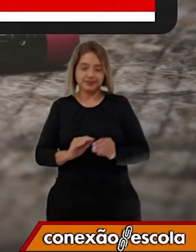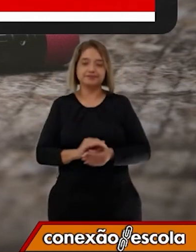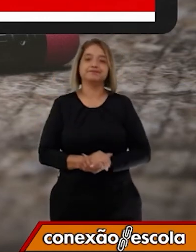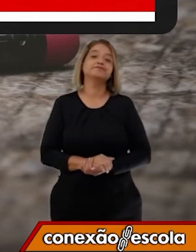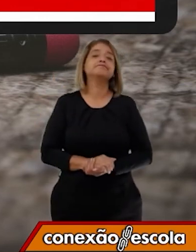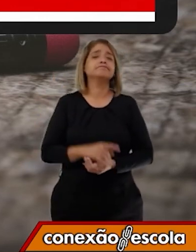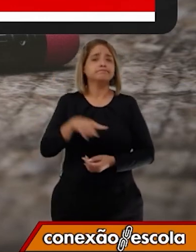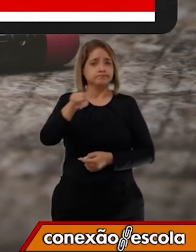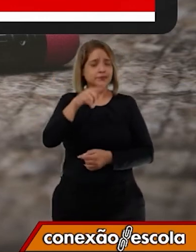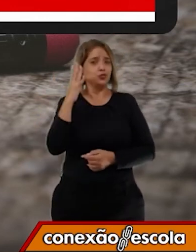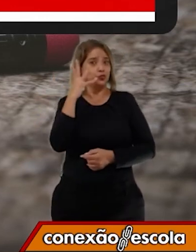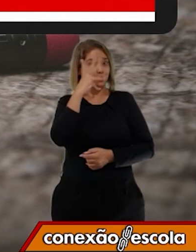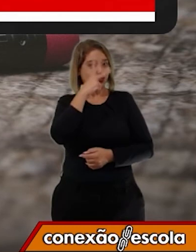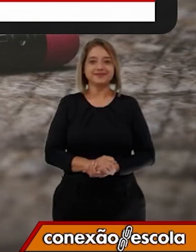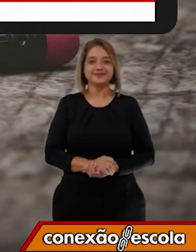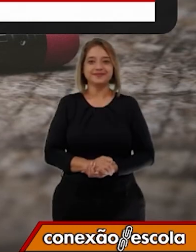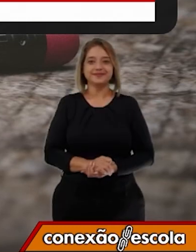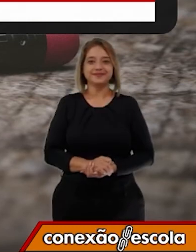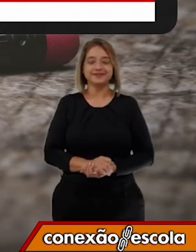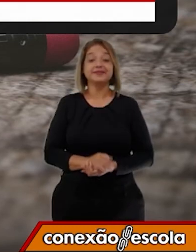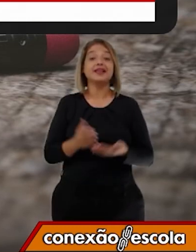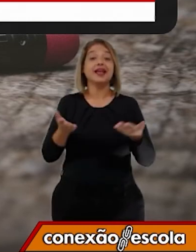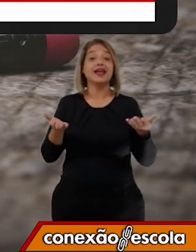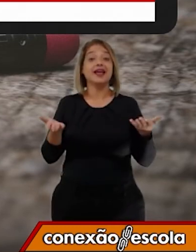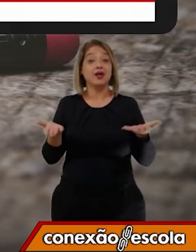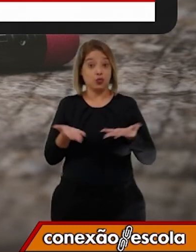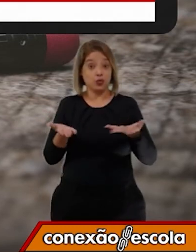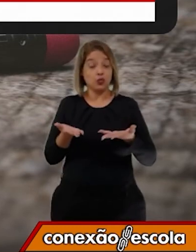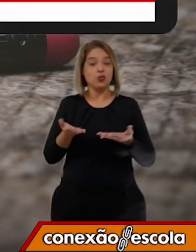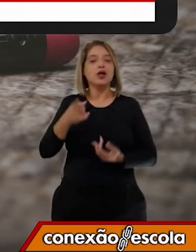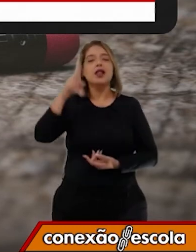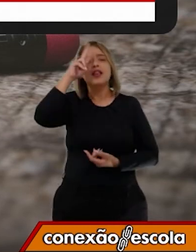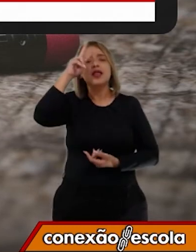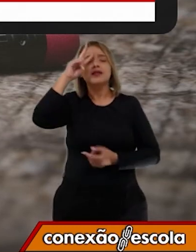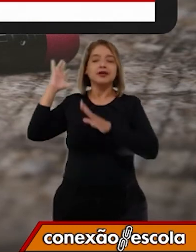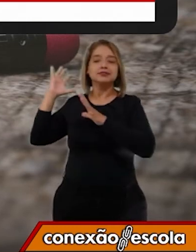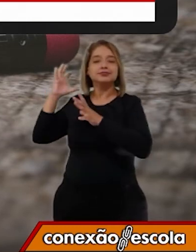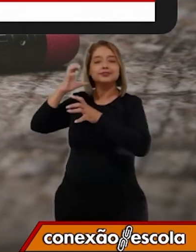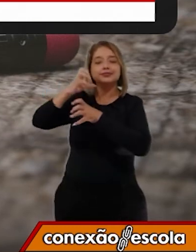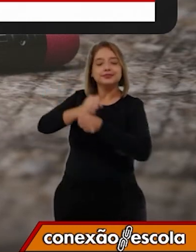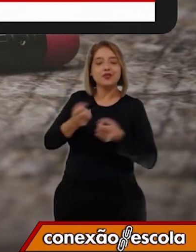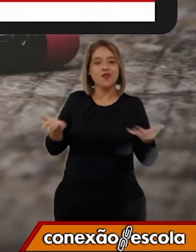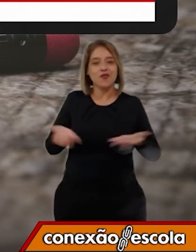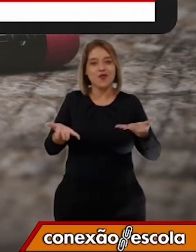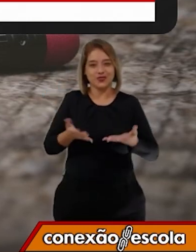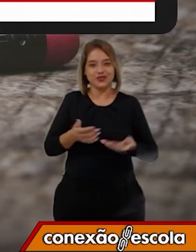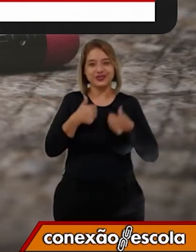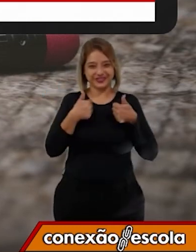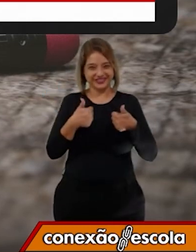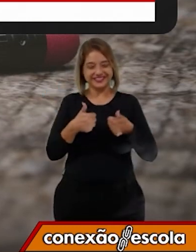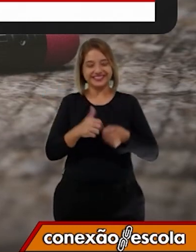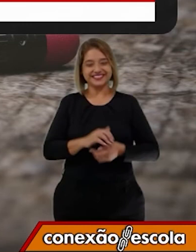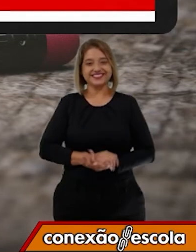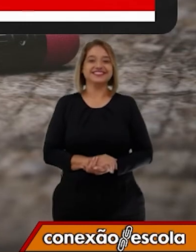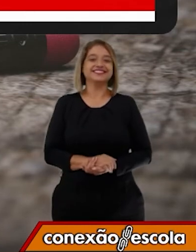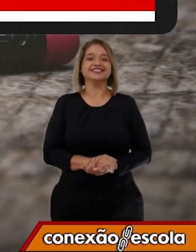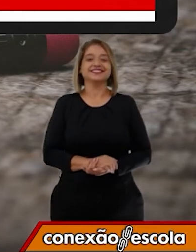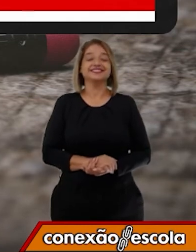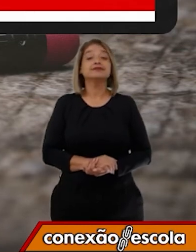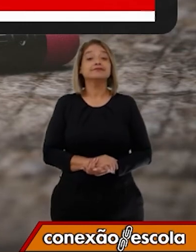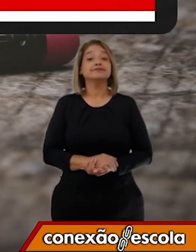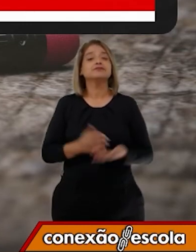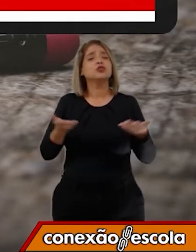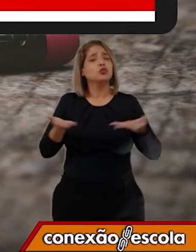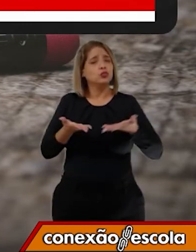Anota bem bonito. Agora nós vamos relembrar o que aprendemos hoje, tá bom? Nós